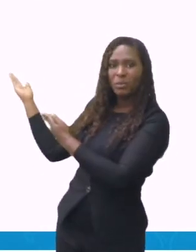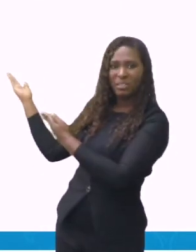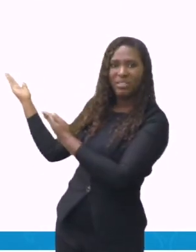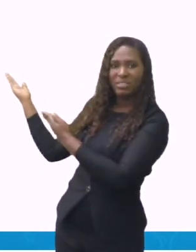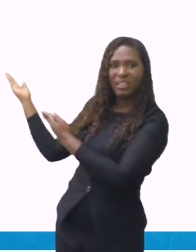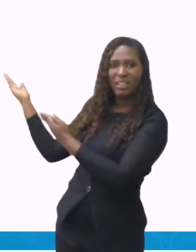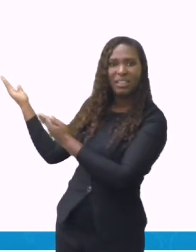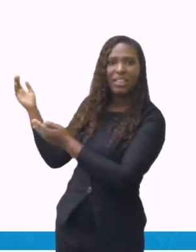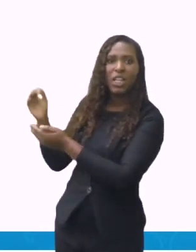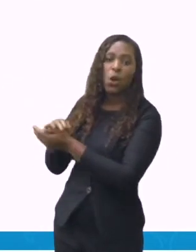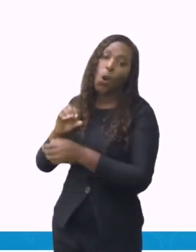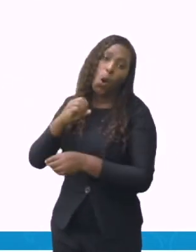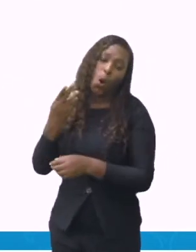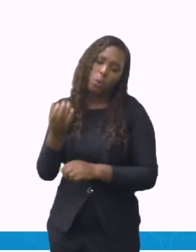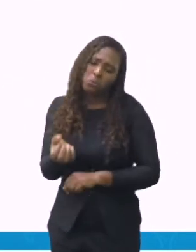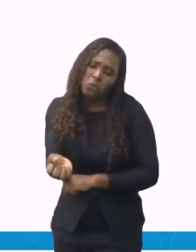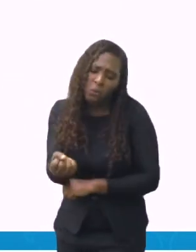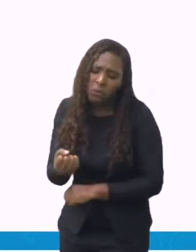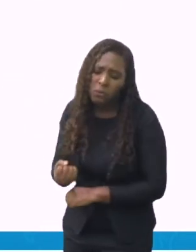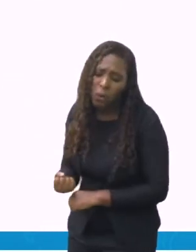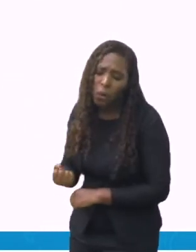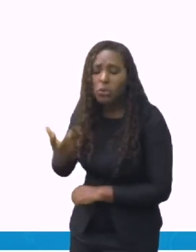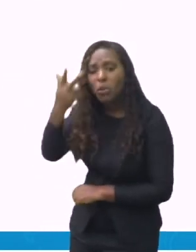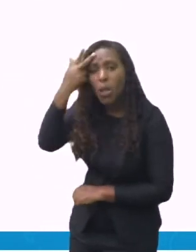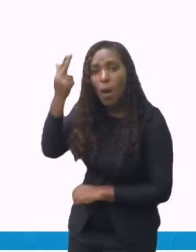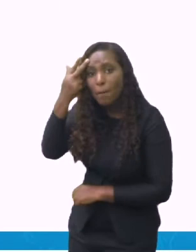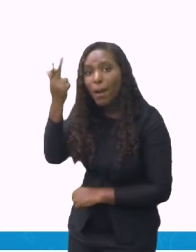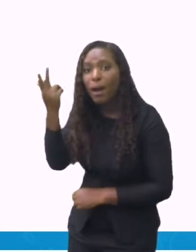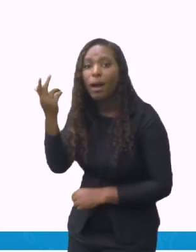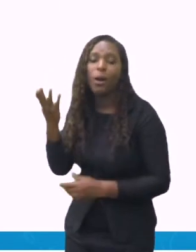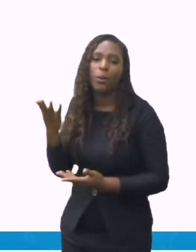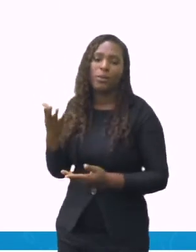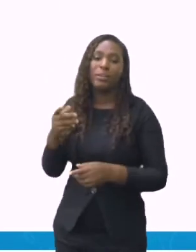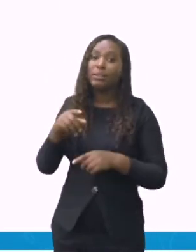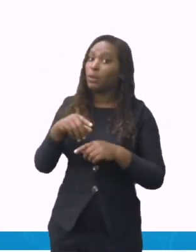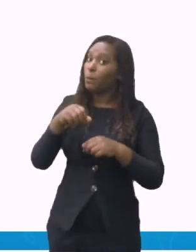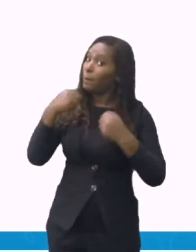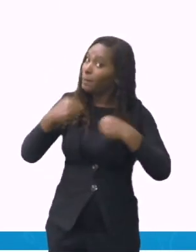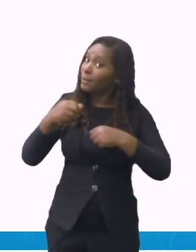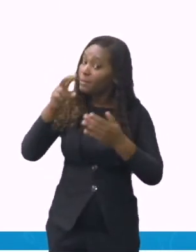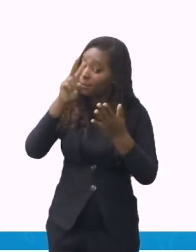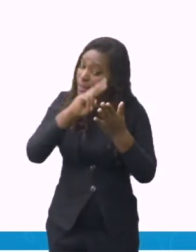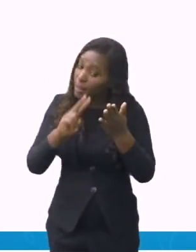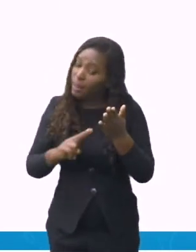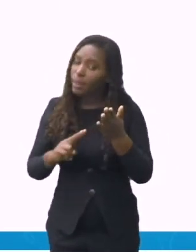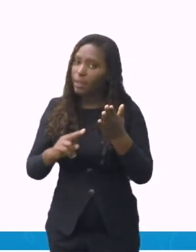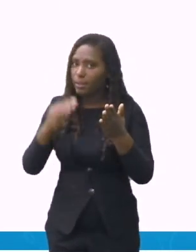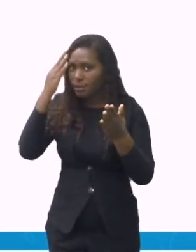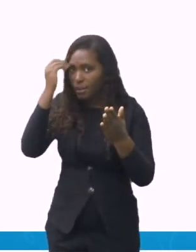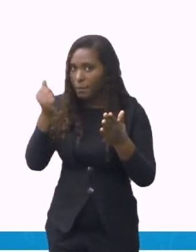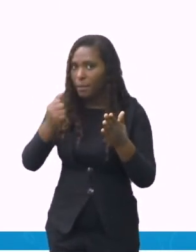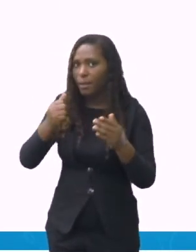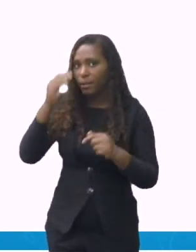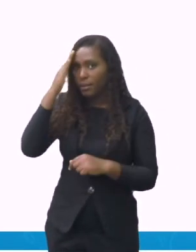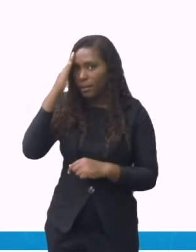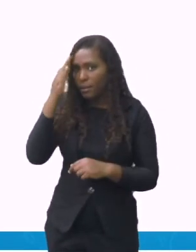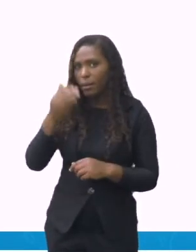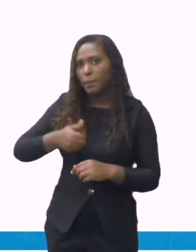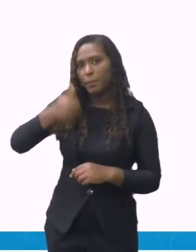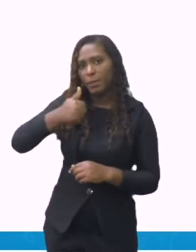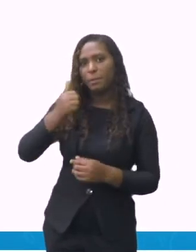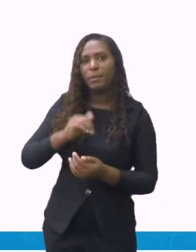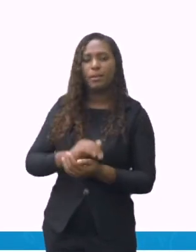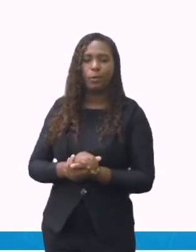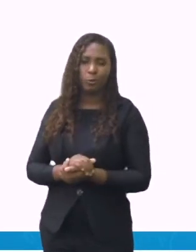e entender. Senão, a sua receita pode desandar. Então, essa parte é o modo de preparo.